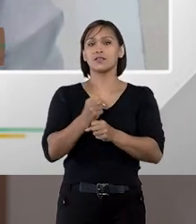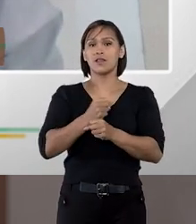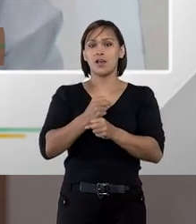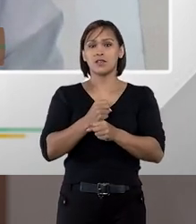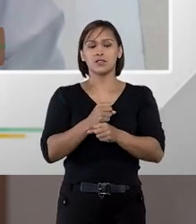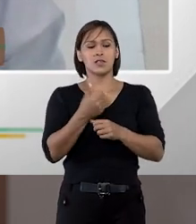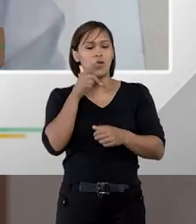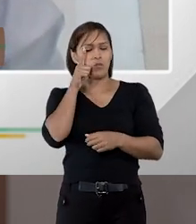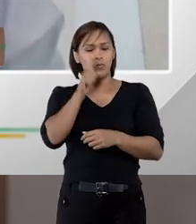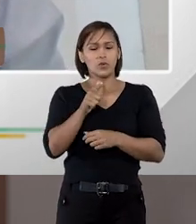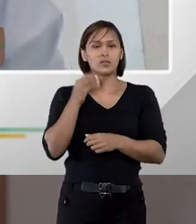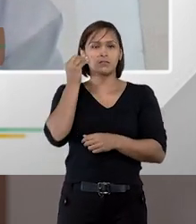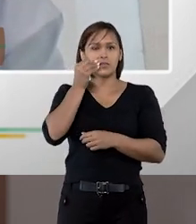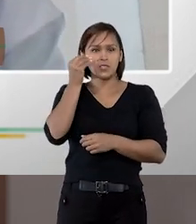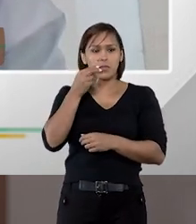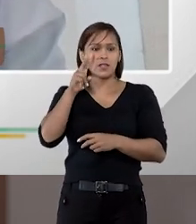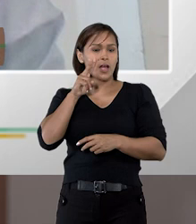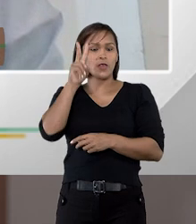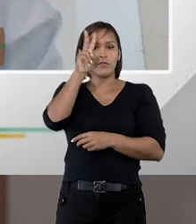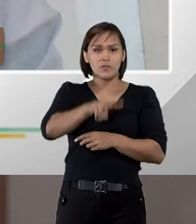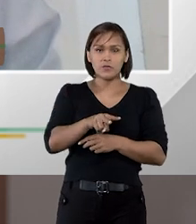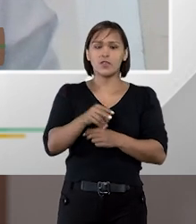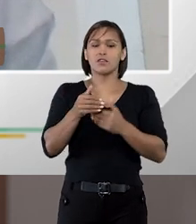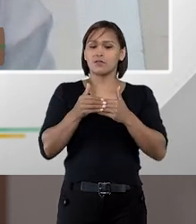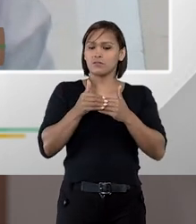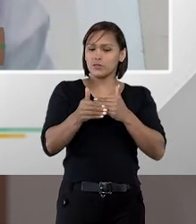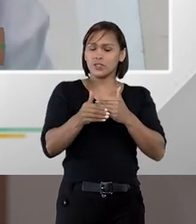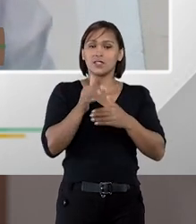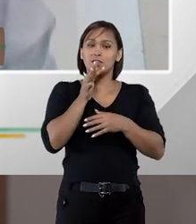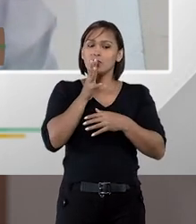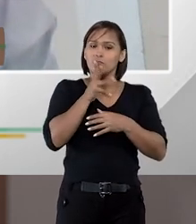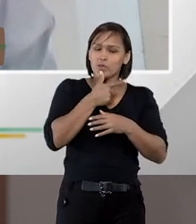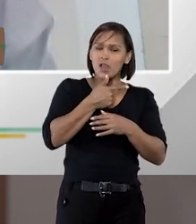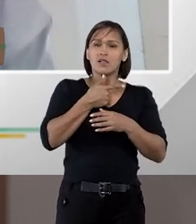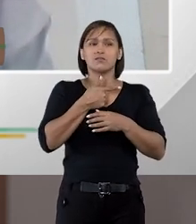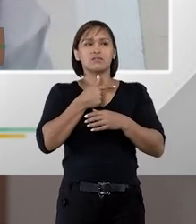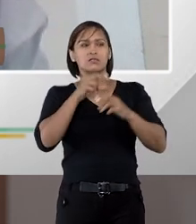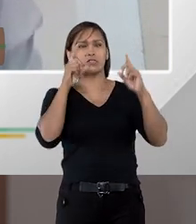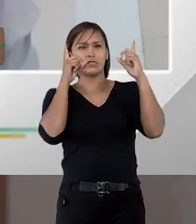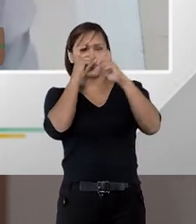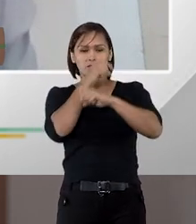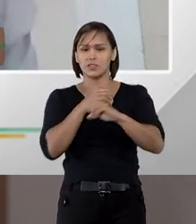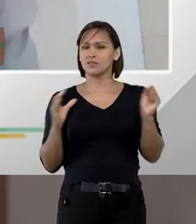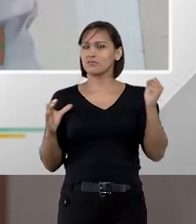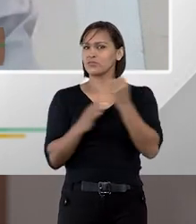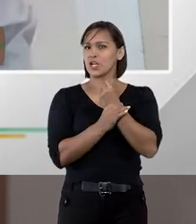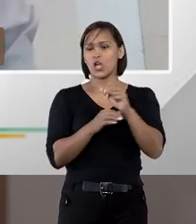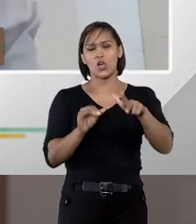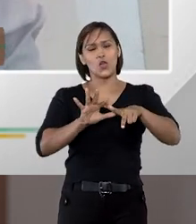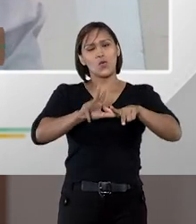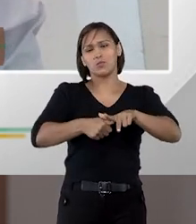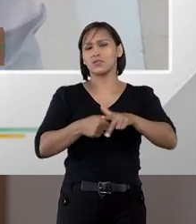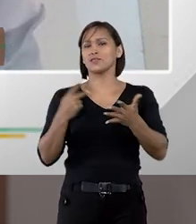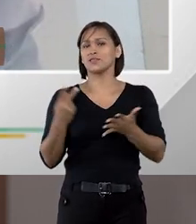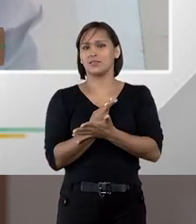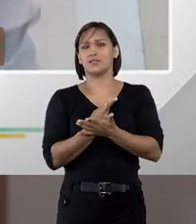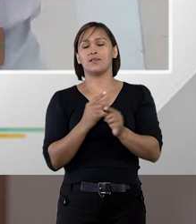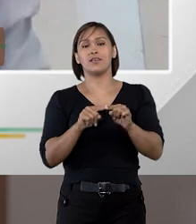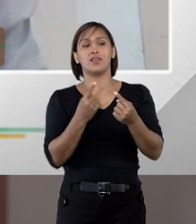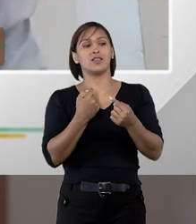anos, a gente conseguiu experimentar e enxergar que um procedimento moroso e burocrático não é garantia de não corrupção.